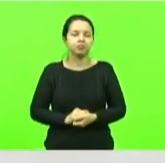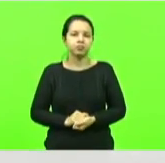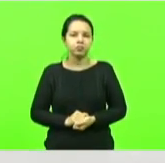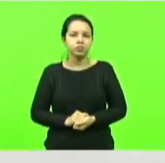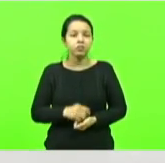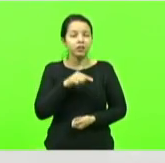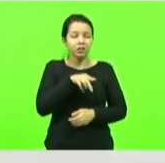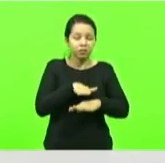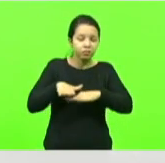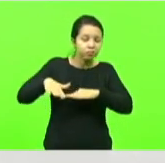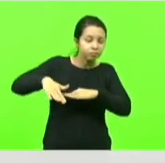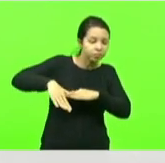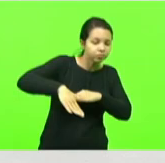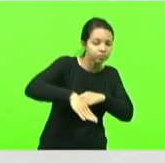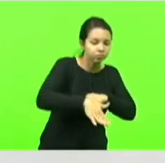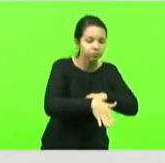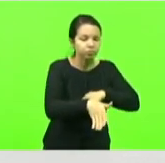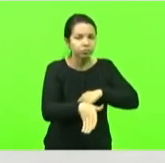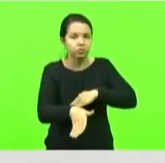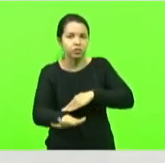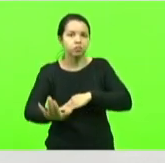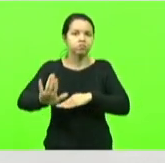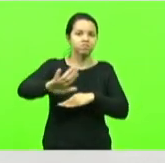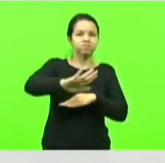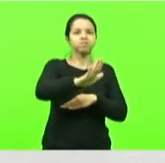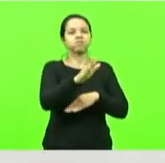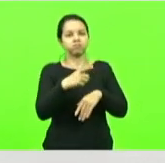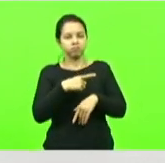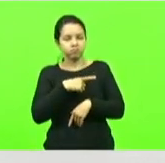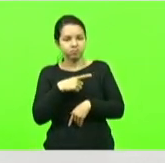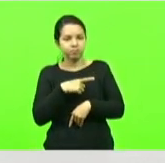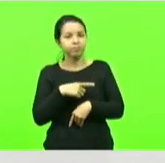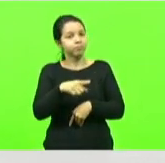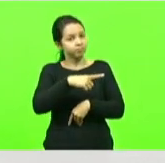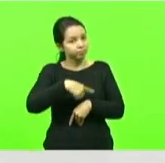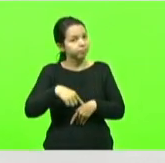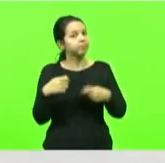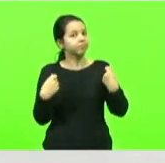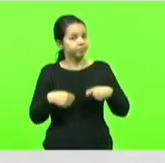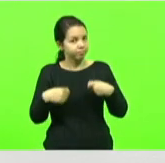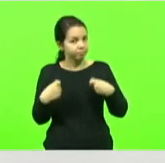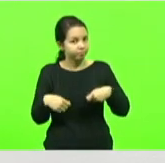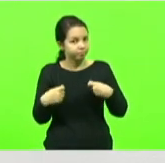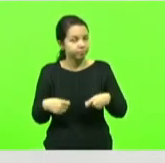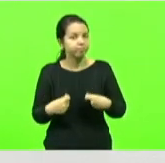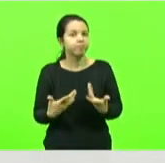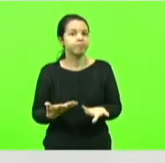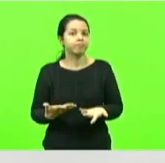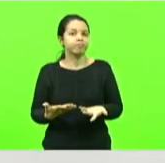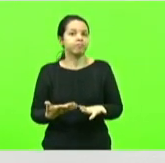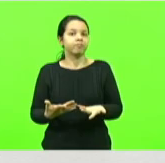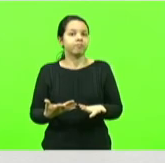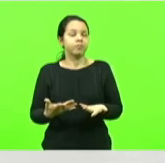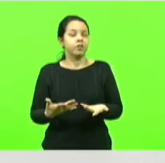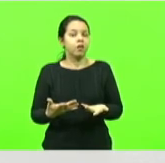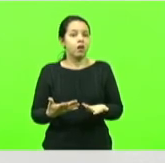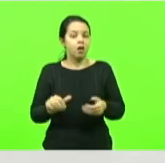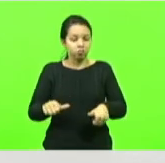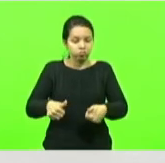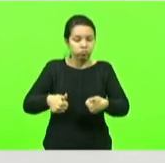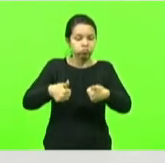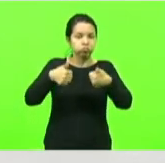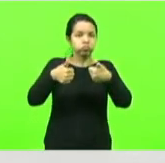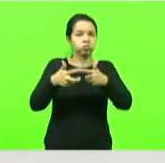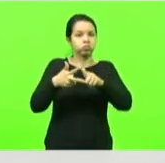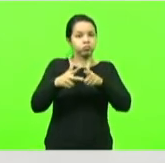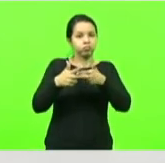declividade muito elevada e espero que a gente possa adicionar não só a recuperação da faixa mas também ou